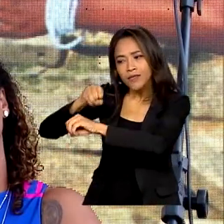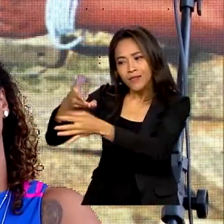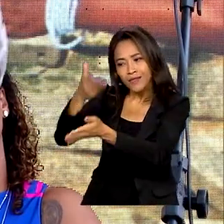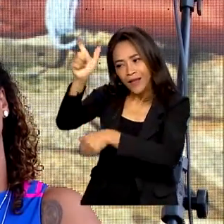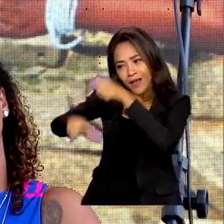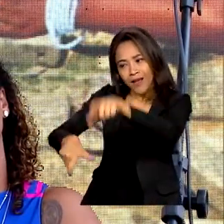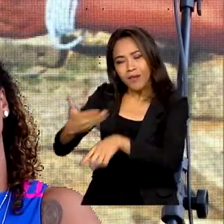Amém. lá.